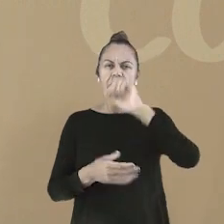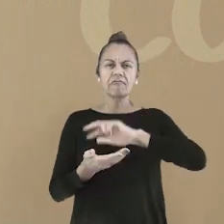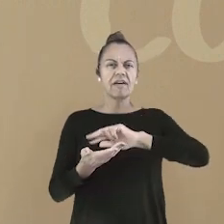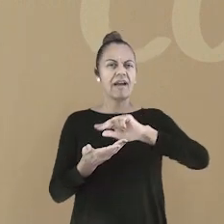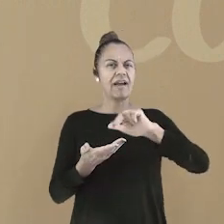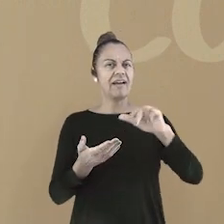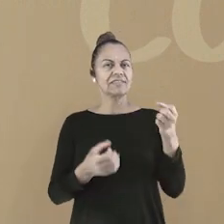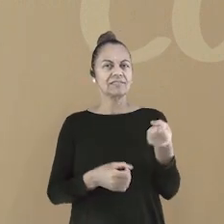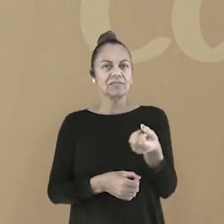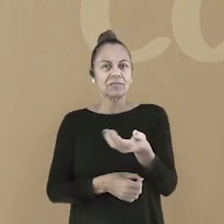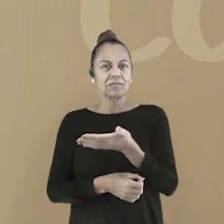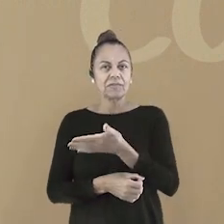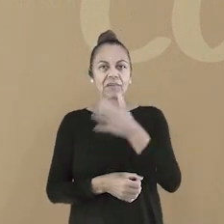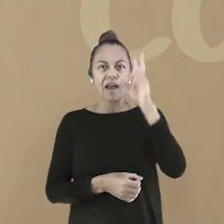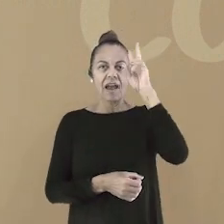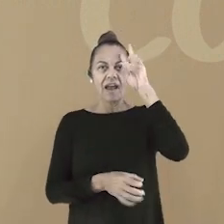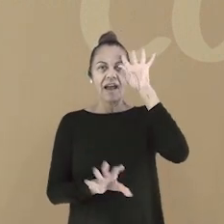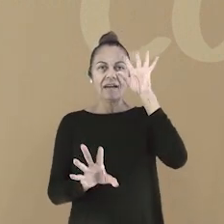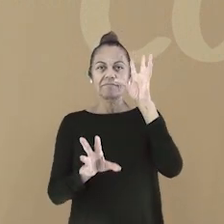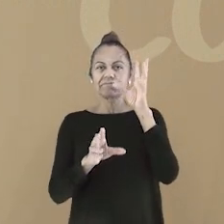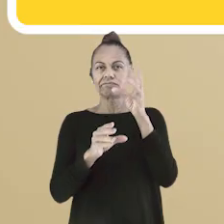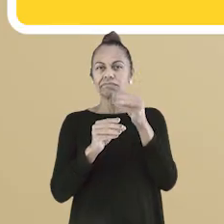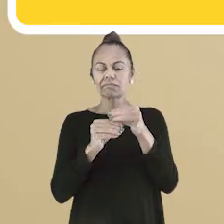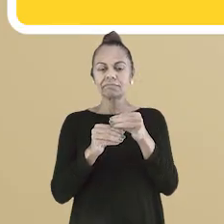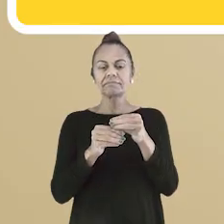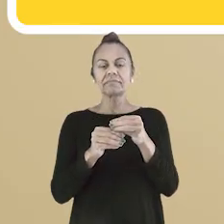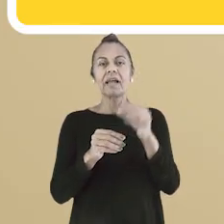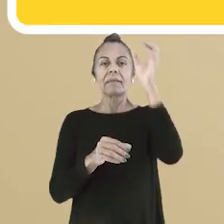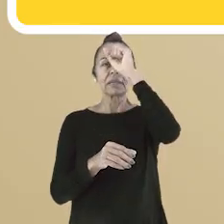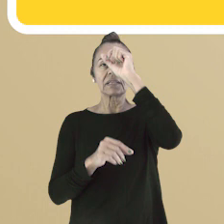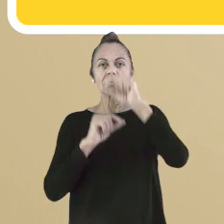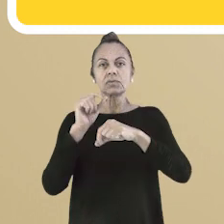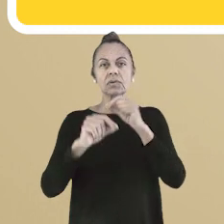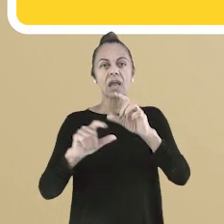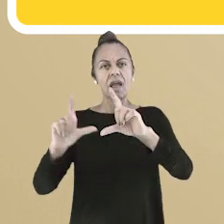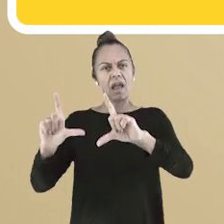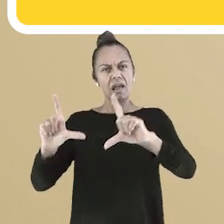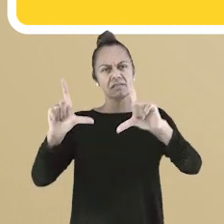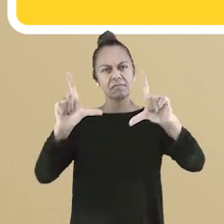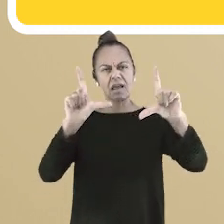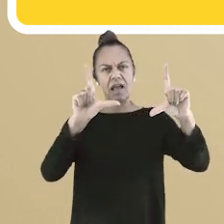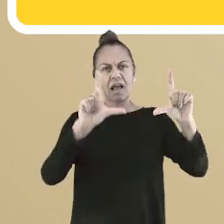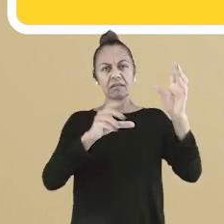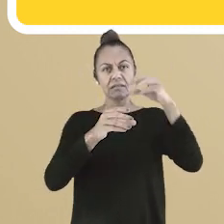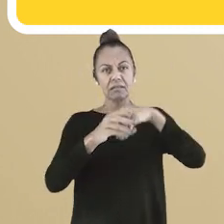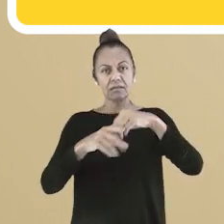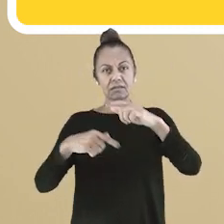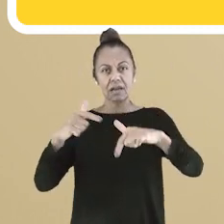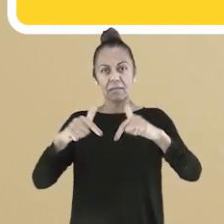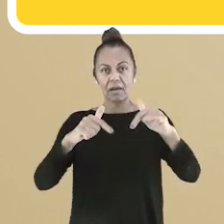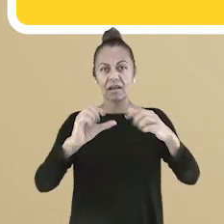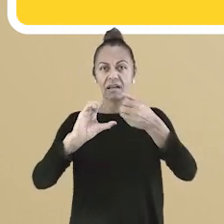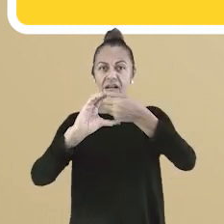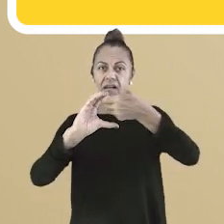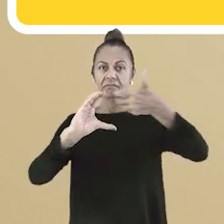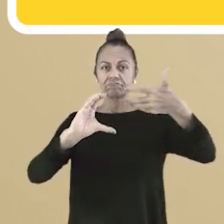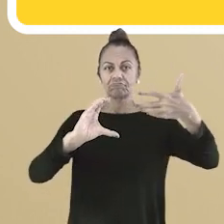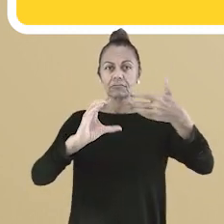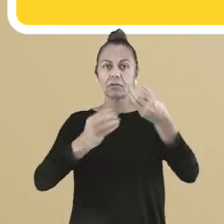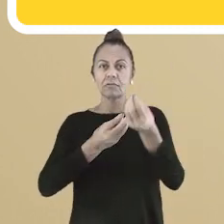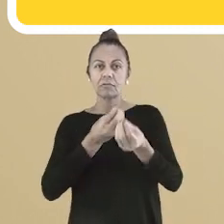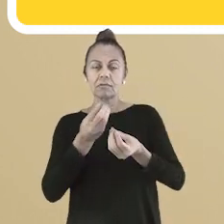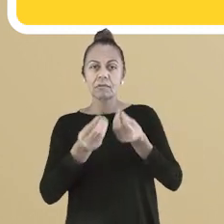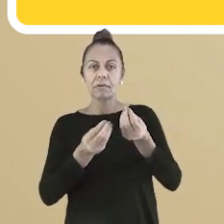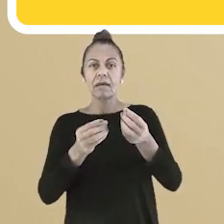muitas coisas novas. Vamos ao resumo da aula de hoje. Aprendemos sobre as características das placas de sinalizações no trabalho.